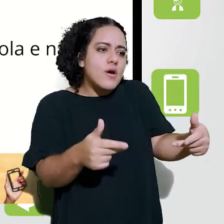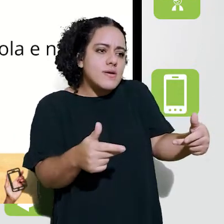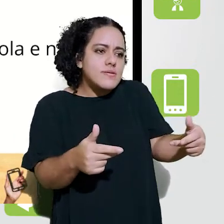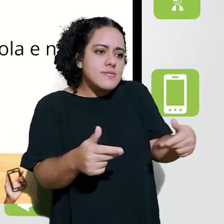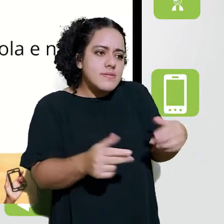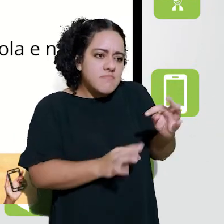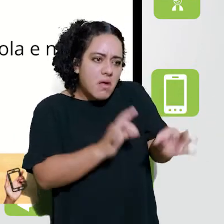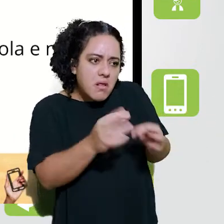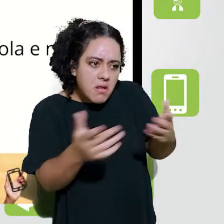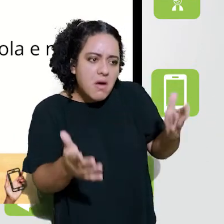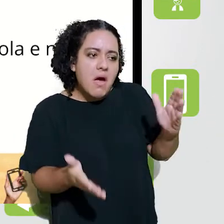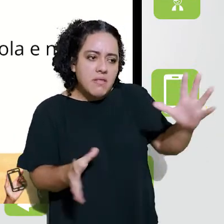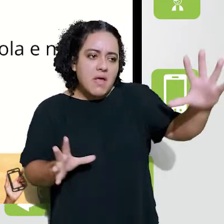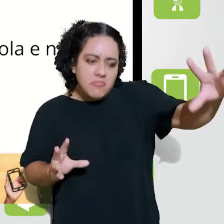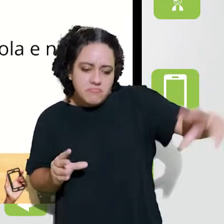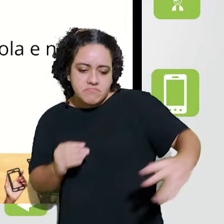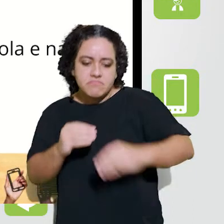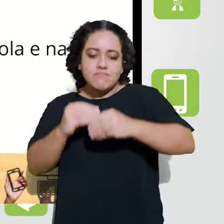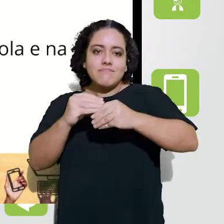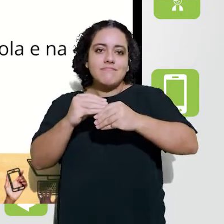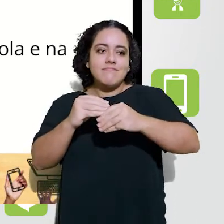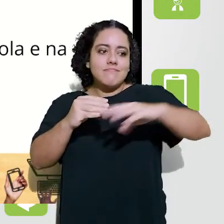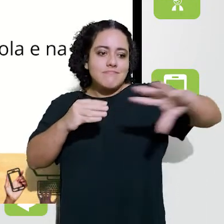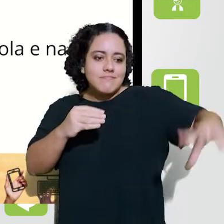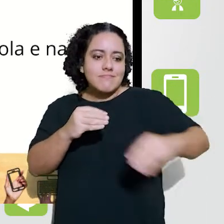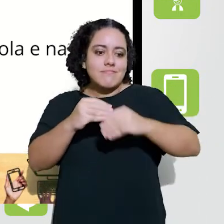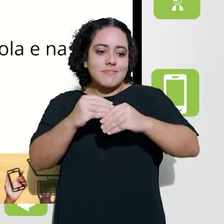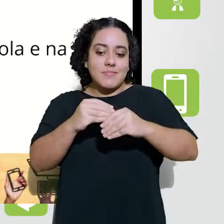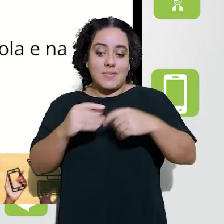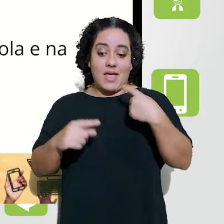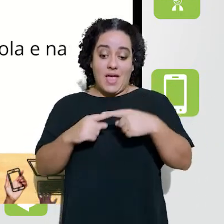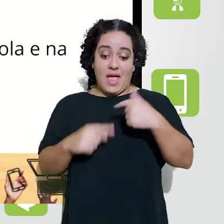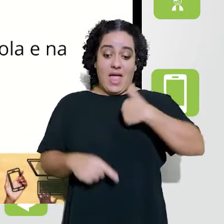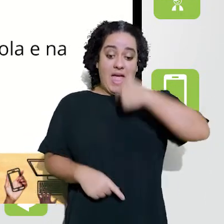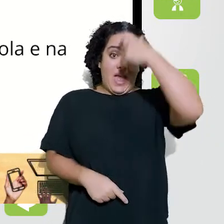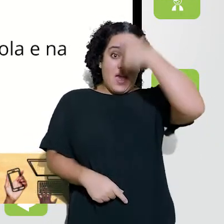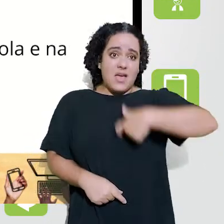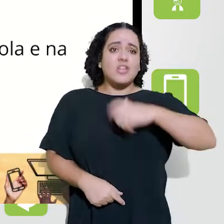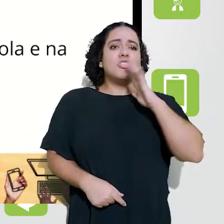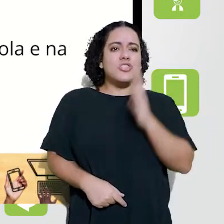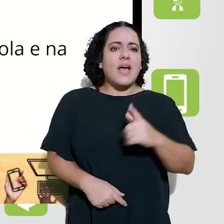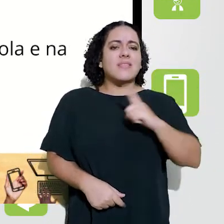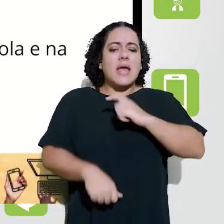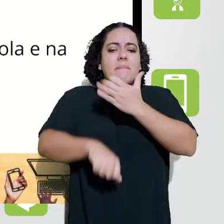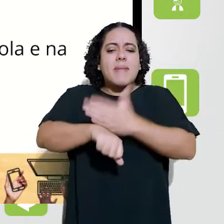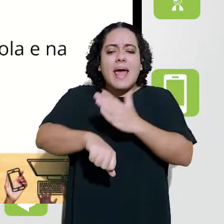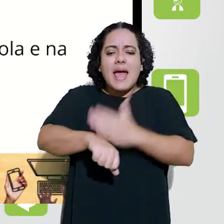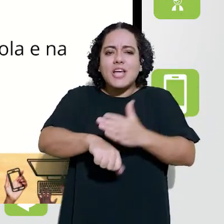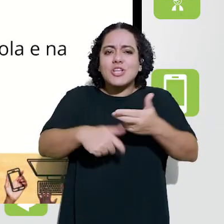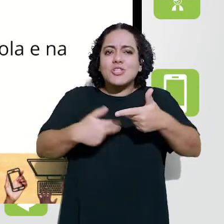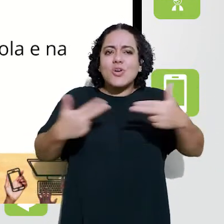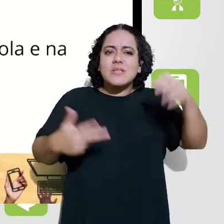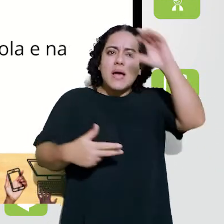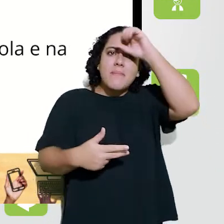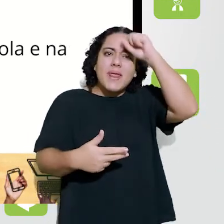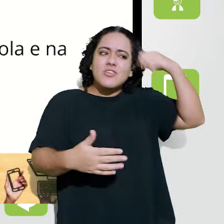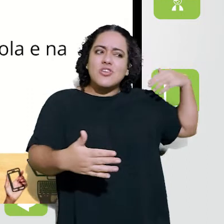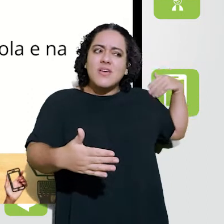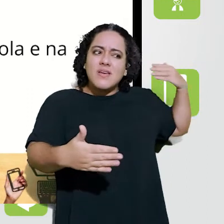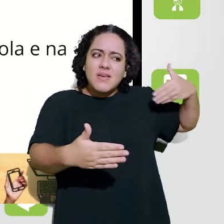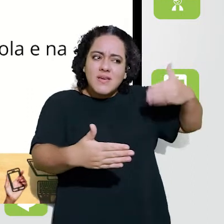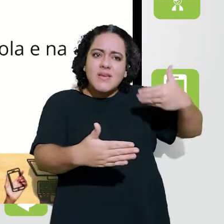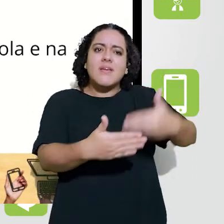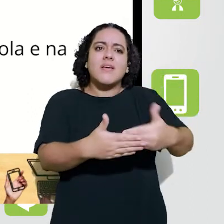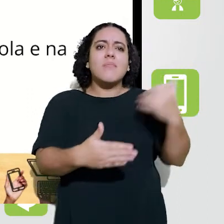já sabe, a gente descobre que sim, a gente já tem saberes e a gente já tem práticas. Então, a gente está no